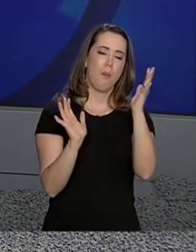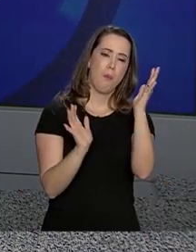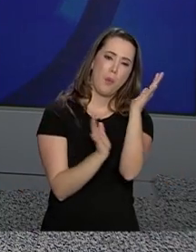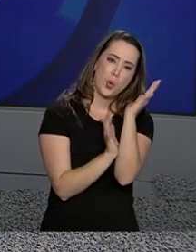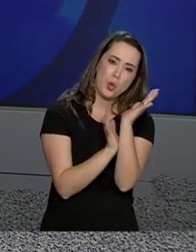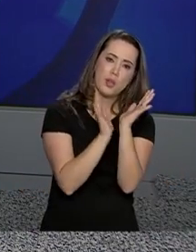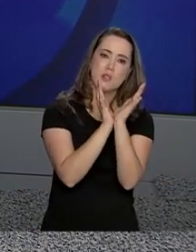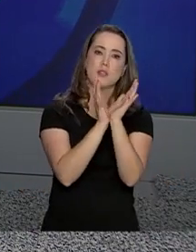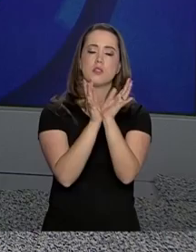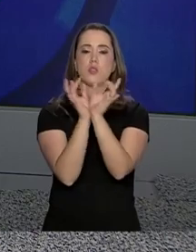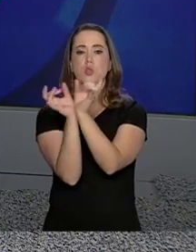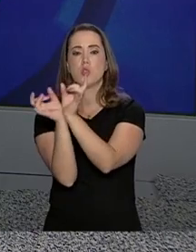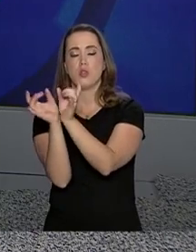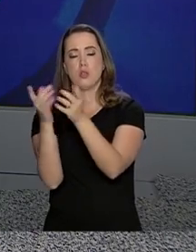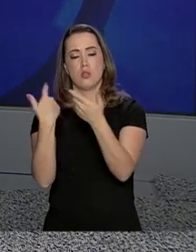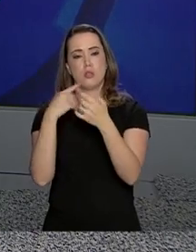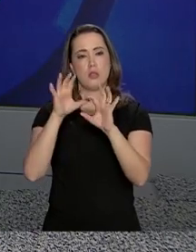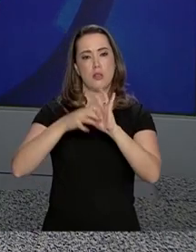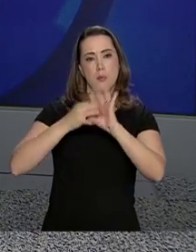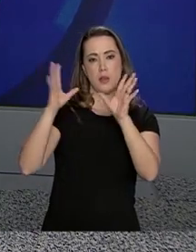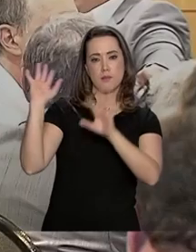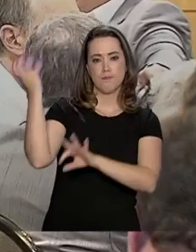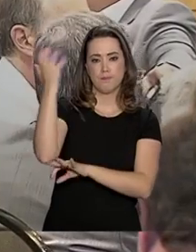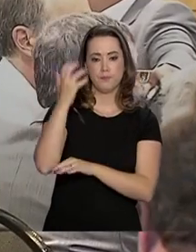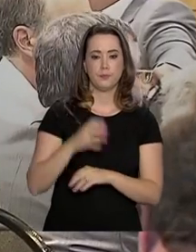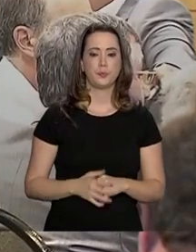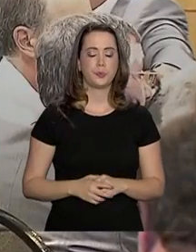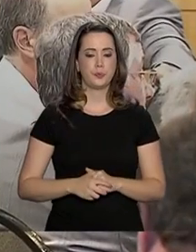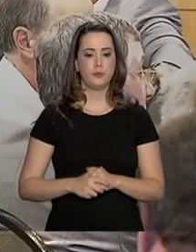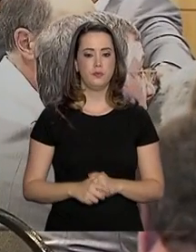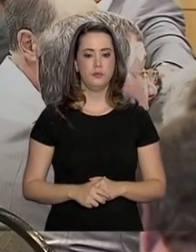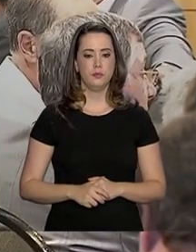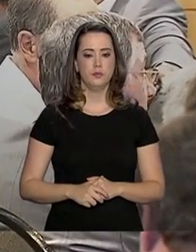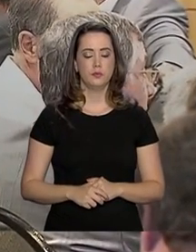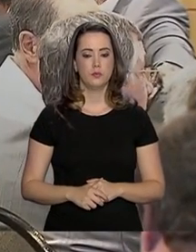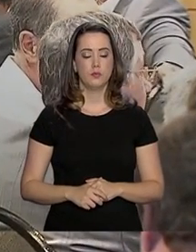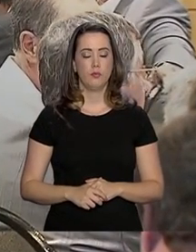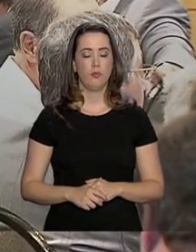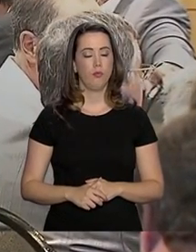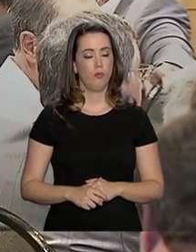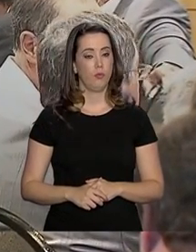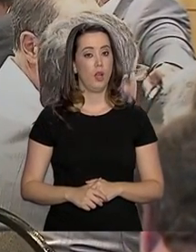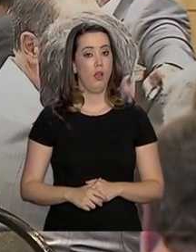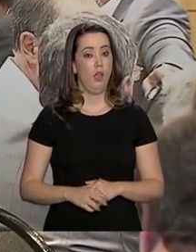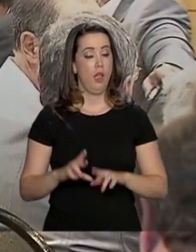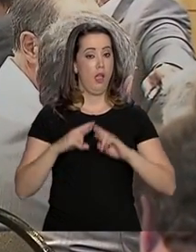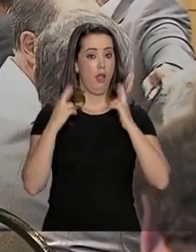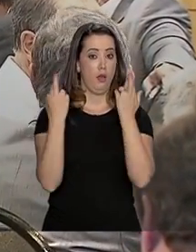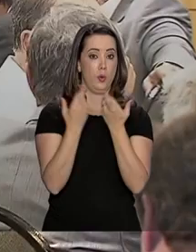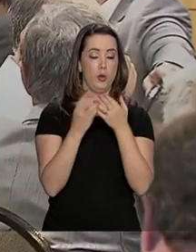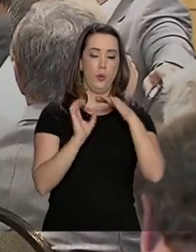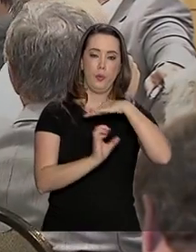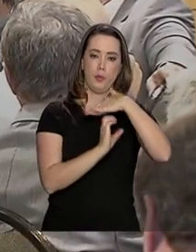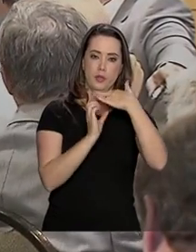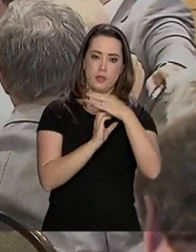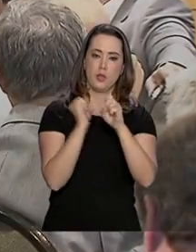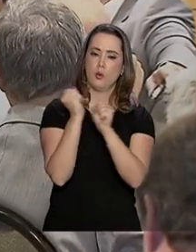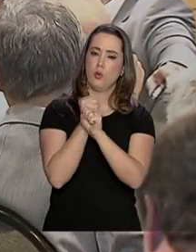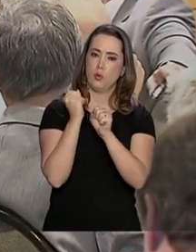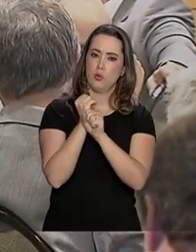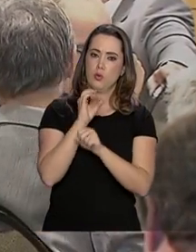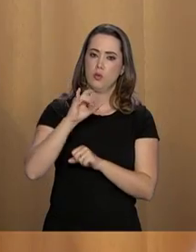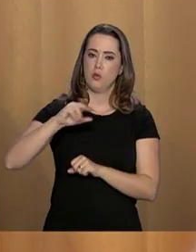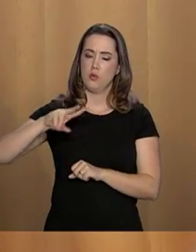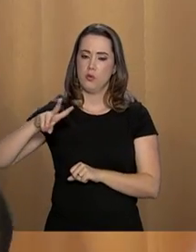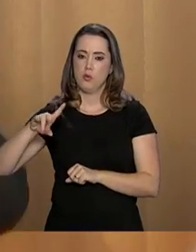processos de licenciamento ambiental. A reunião com empresários da construção civil ocorreu na sede do